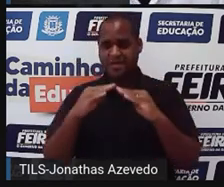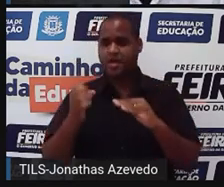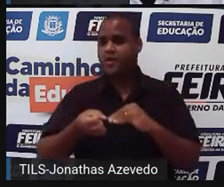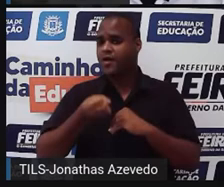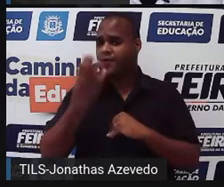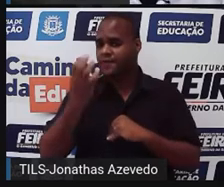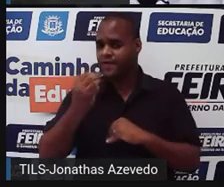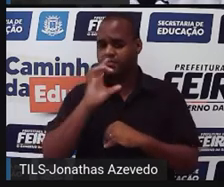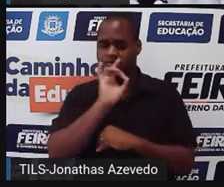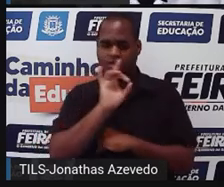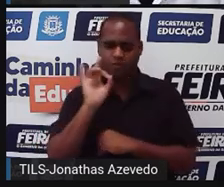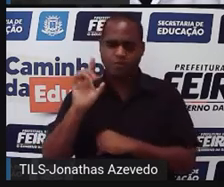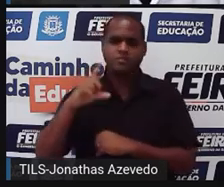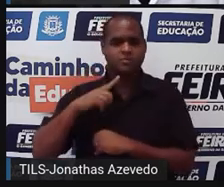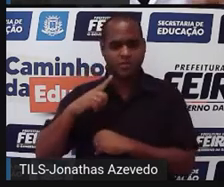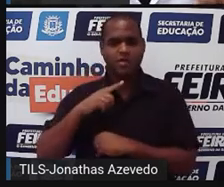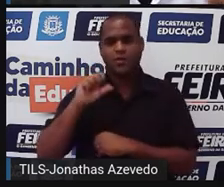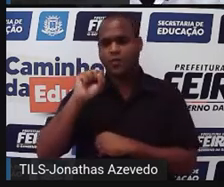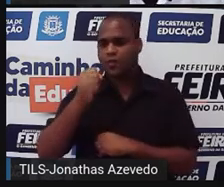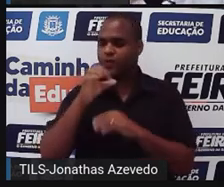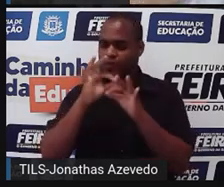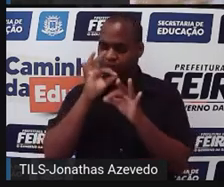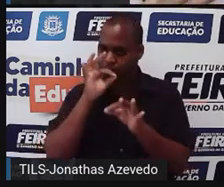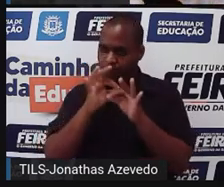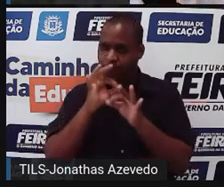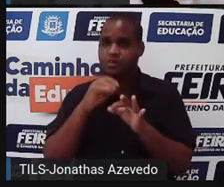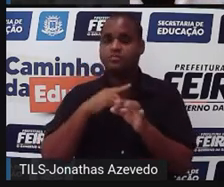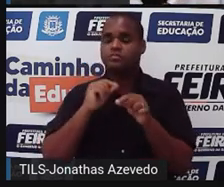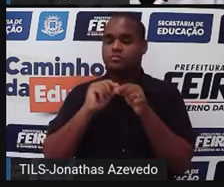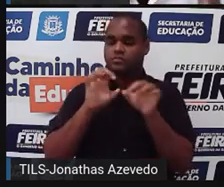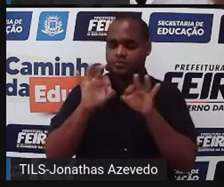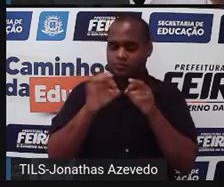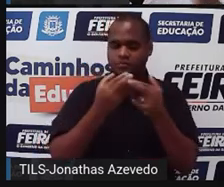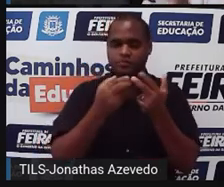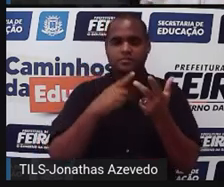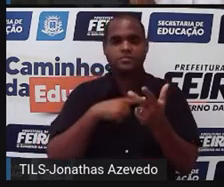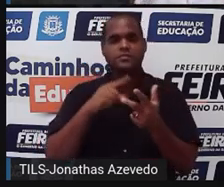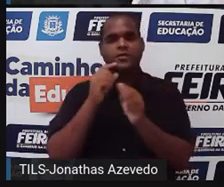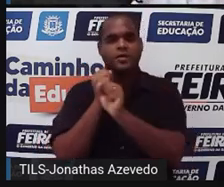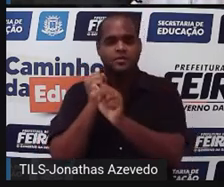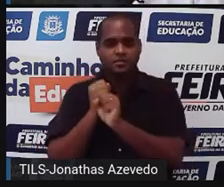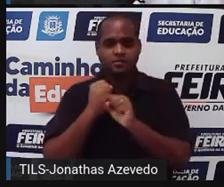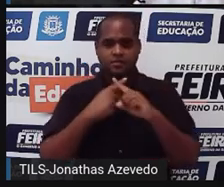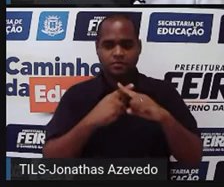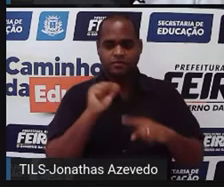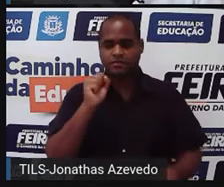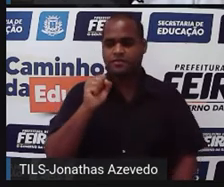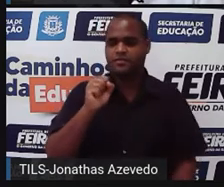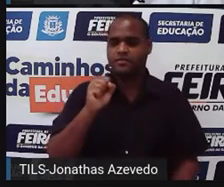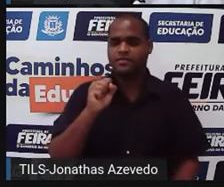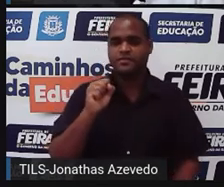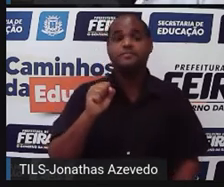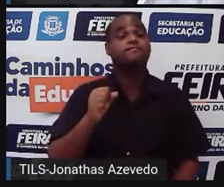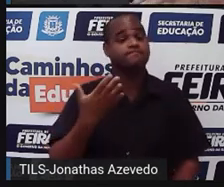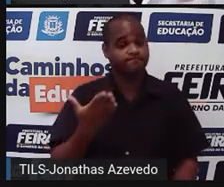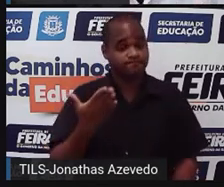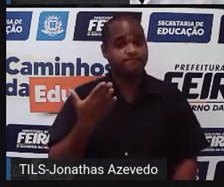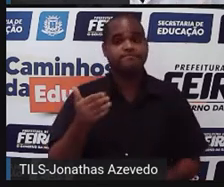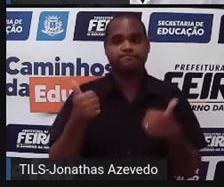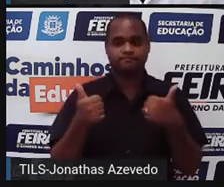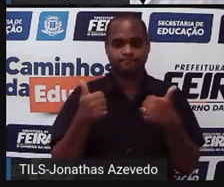pirâmides, cada uma com oito canudos, vai ficar a quantidade de pirâmides vezes oito. Pronto.